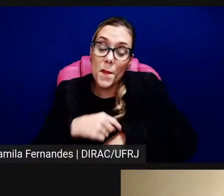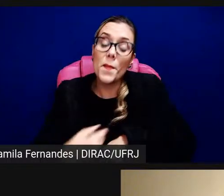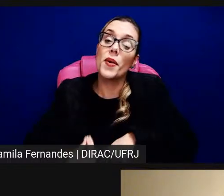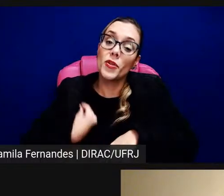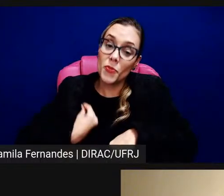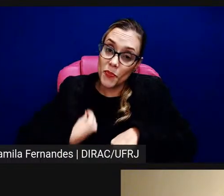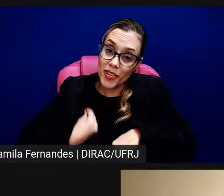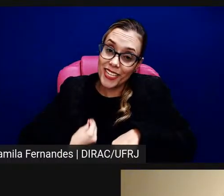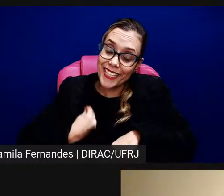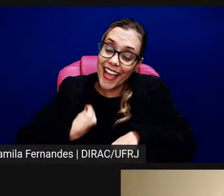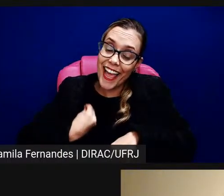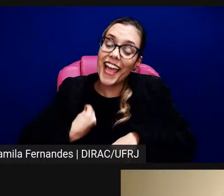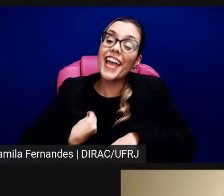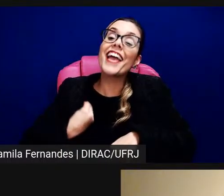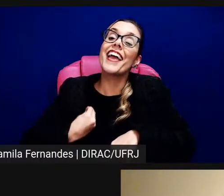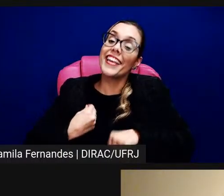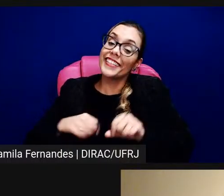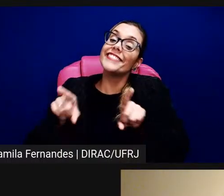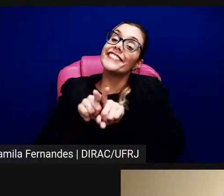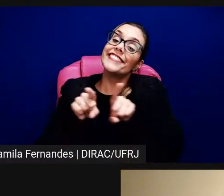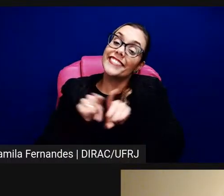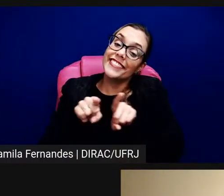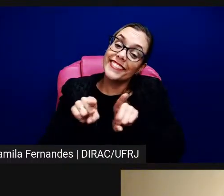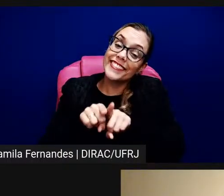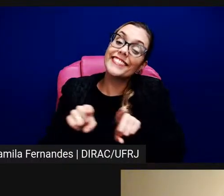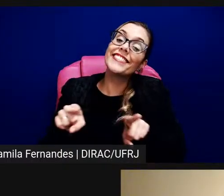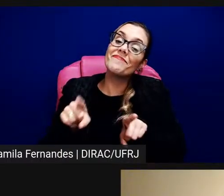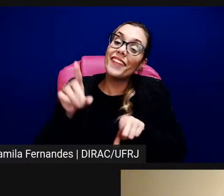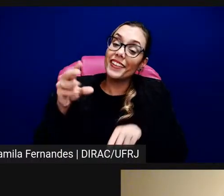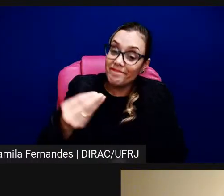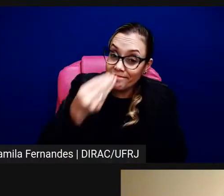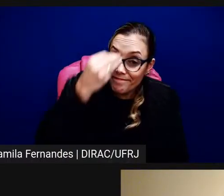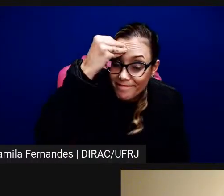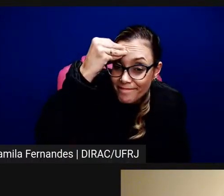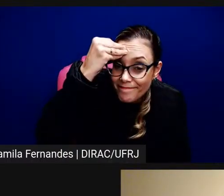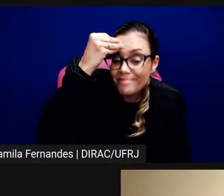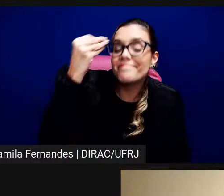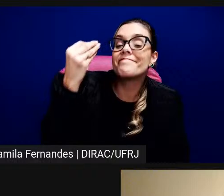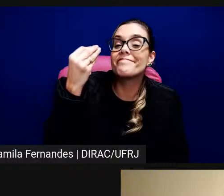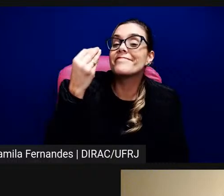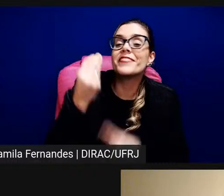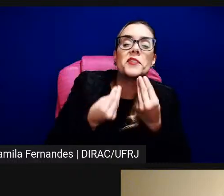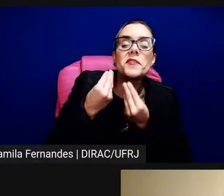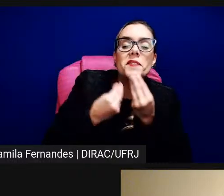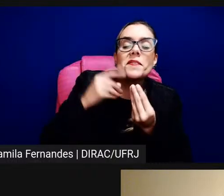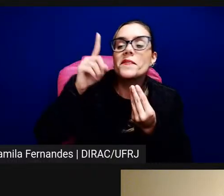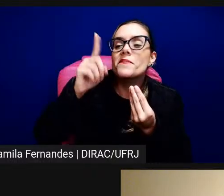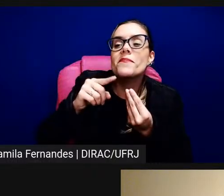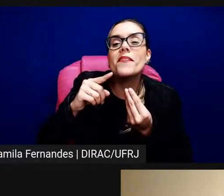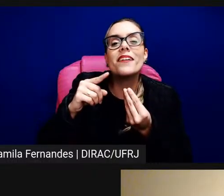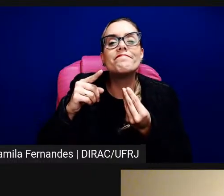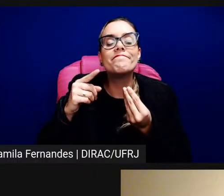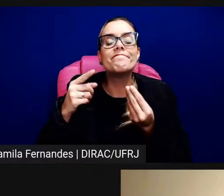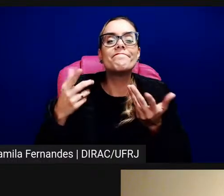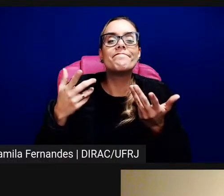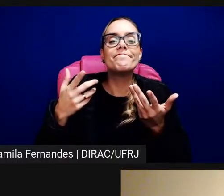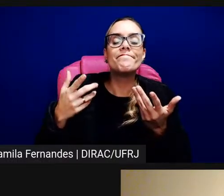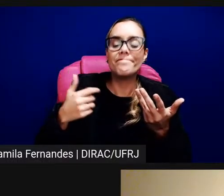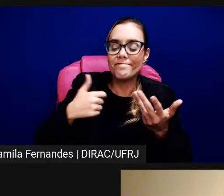fisicamente, guardar, é, na memória, fato, e depois, passar em diante, né, então,